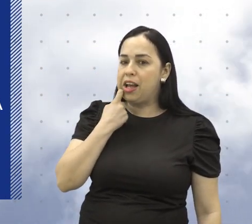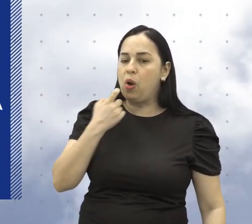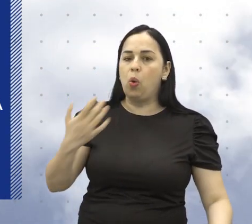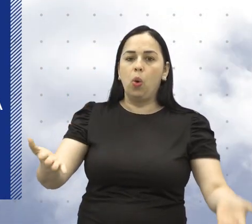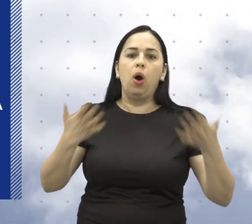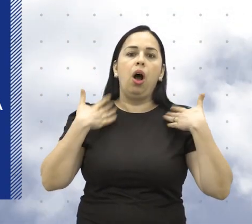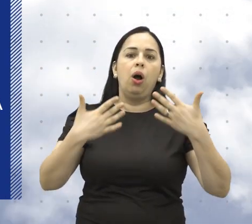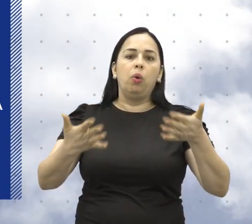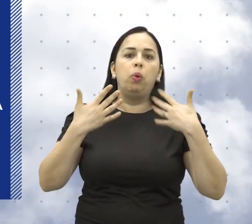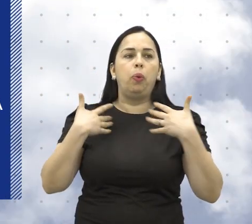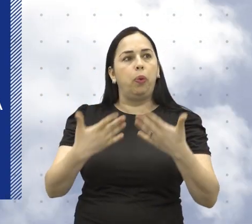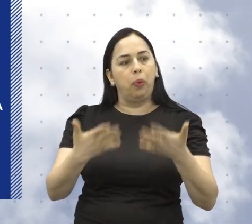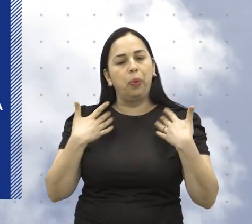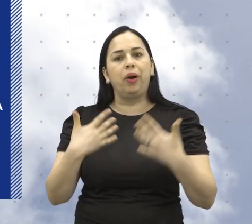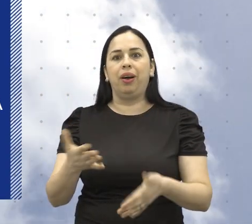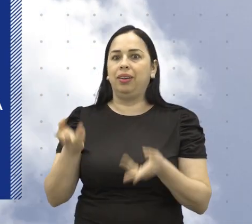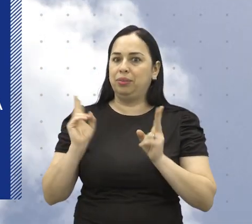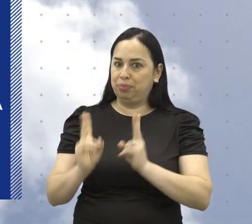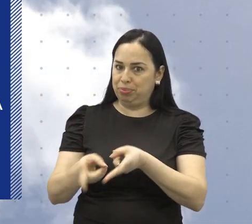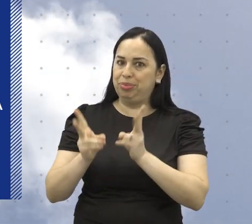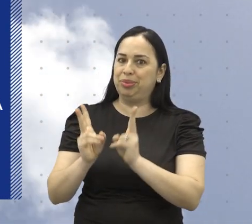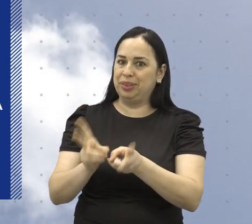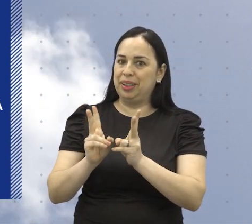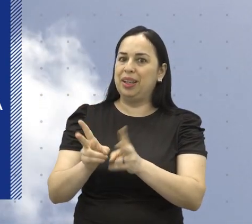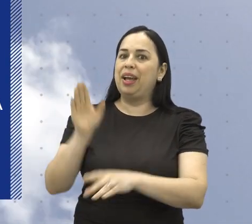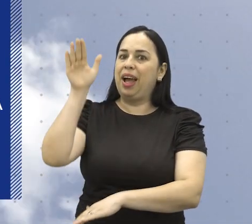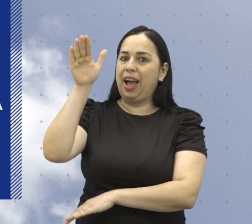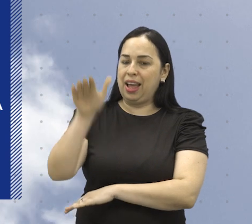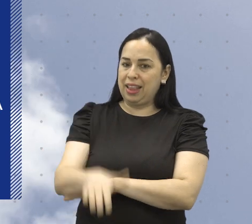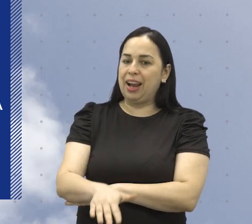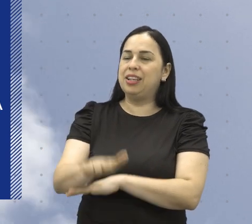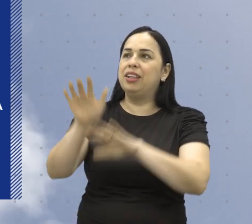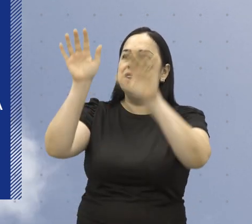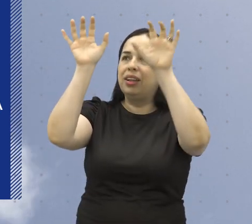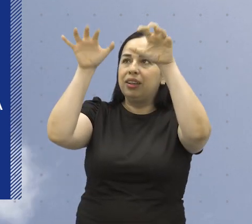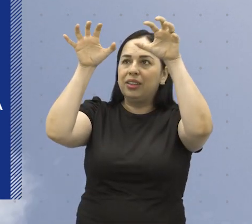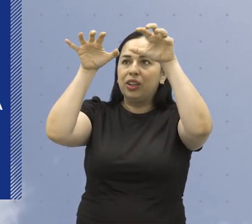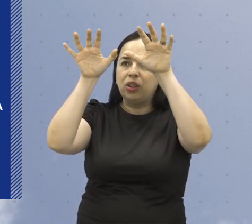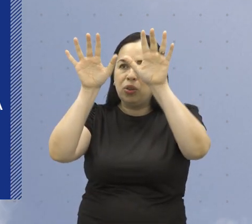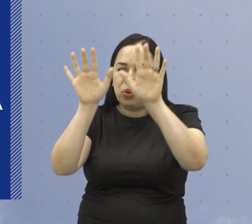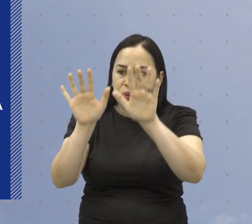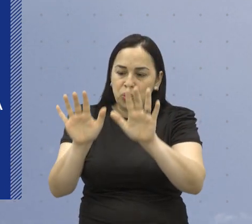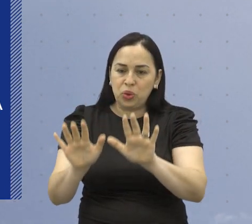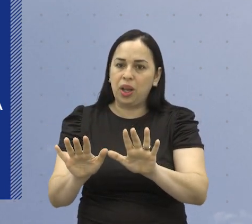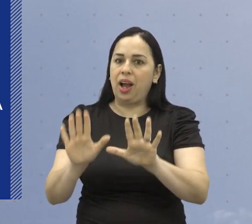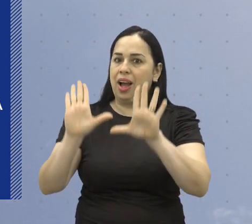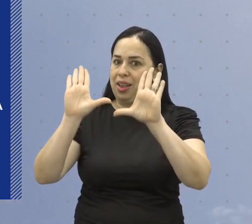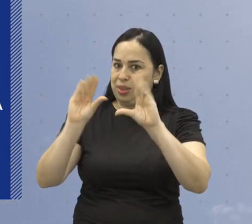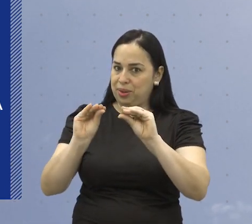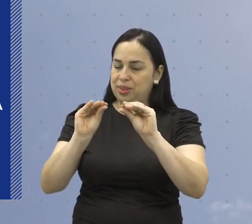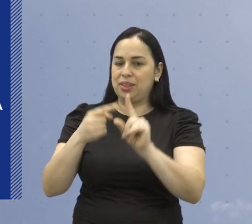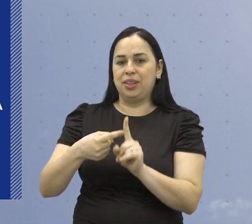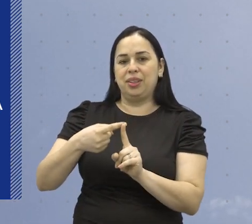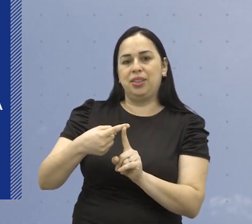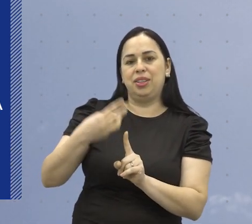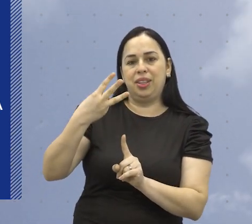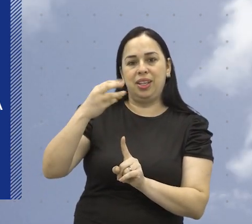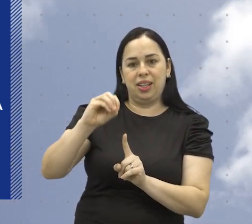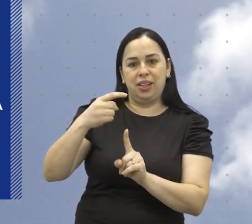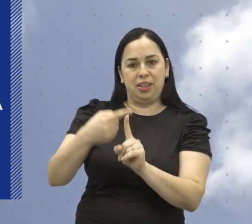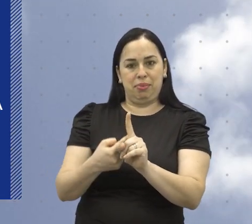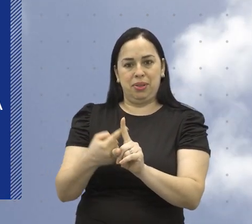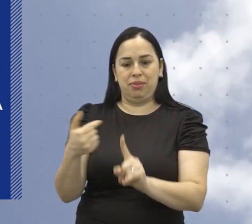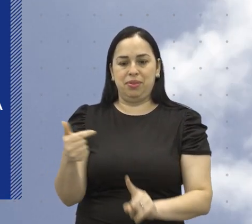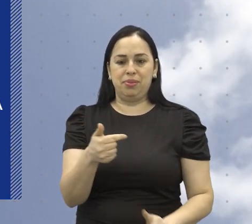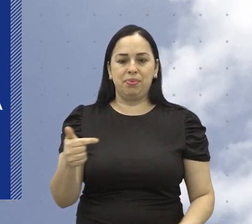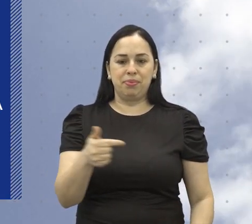o calor continua durante todo o dia e a possibilidade de garoa na parte da tarde e durante a noite. A máxima esperada é de